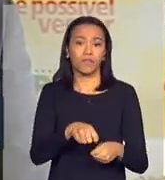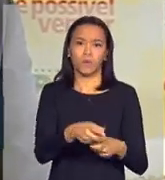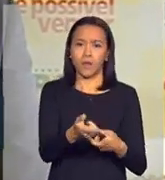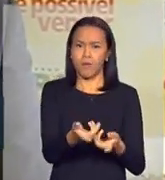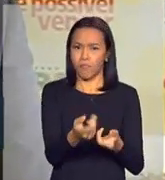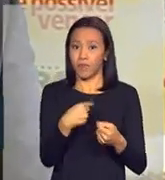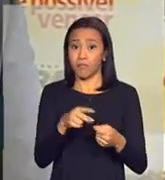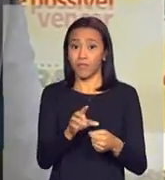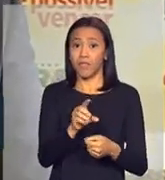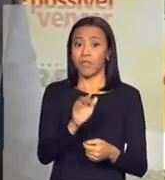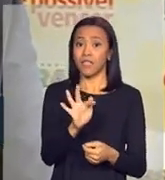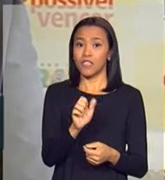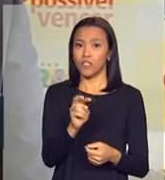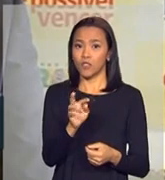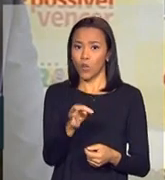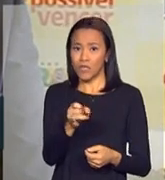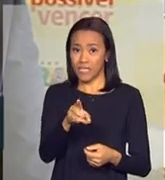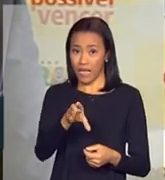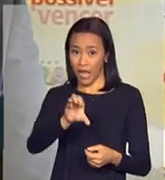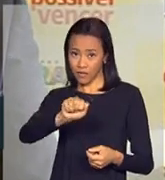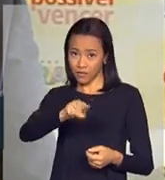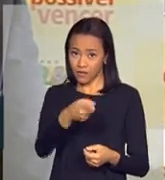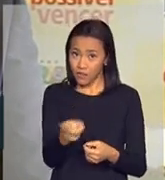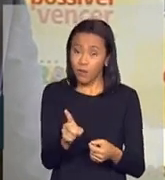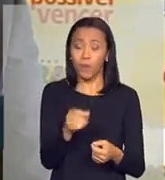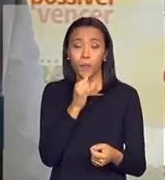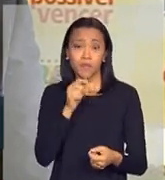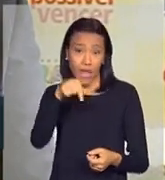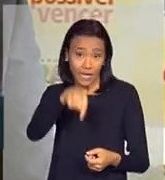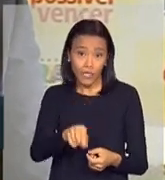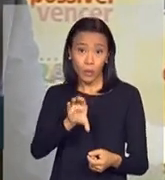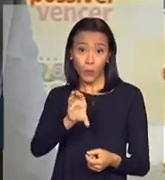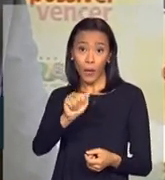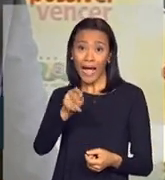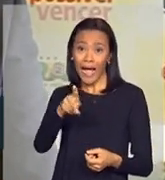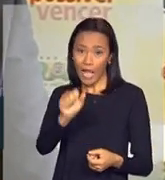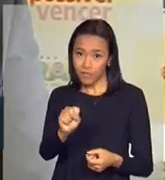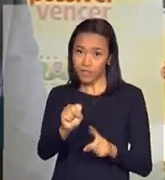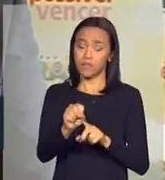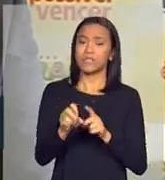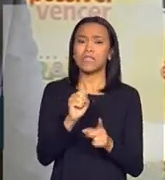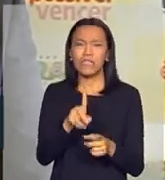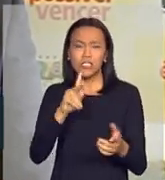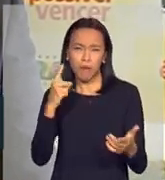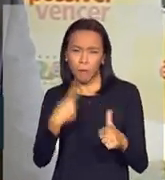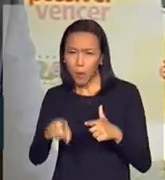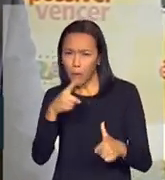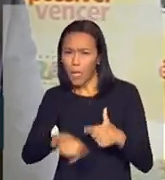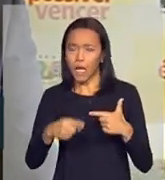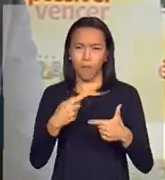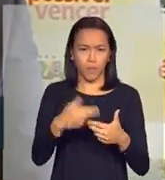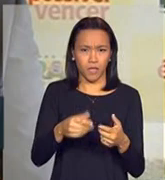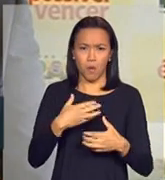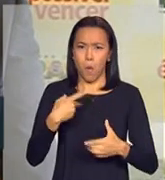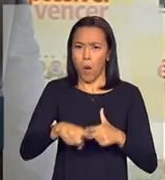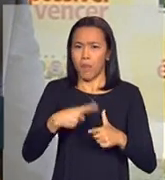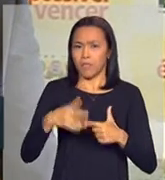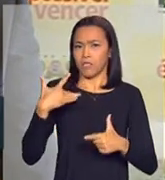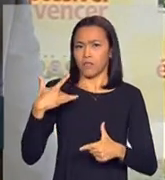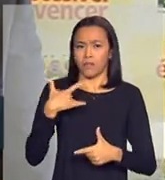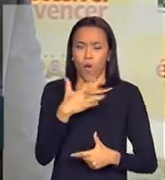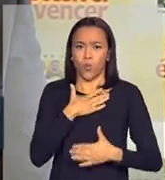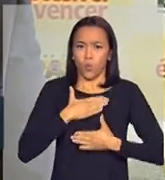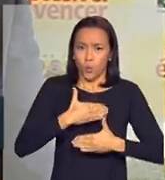desintoxicação, é procedida a desintoxicação aqui no CAPES. Se for desintoxicação que tiver complicações, como pneumonia e outras